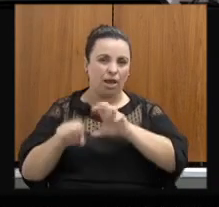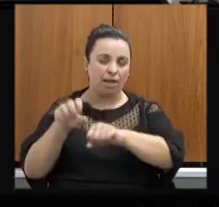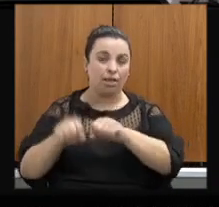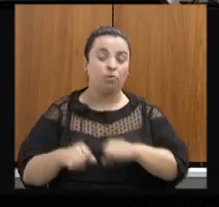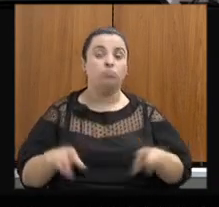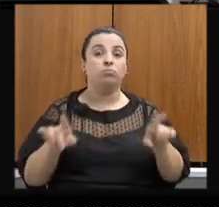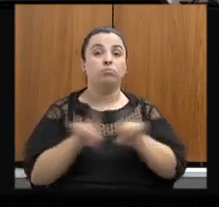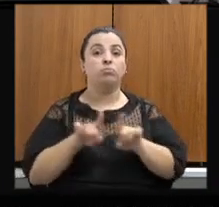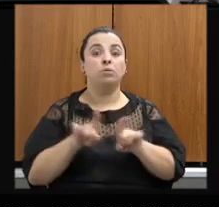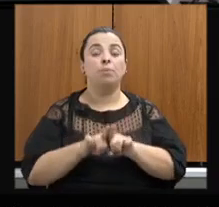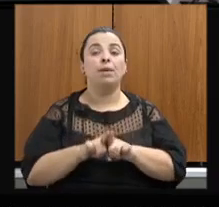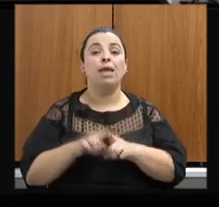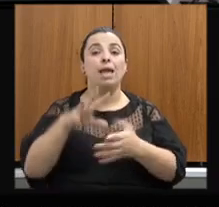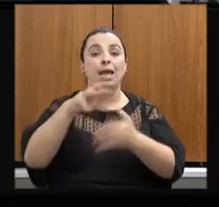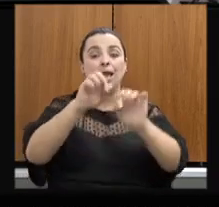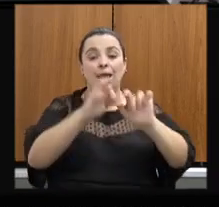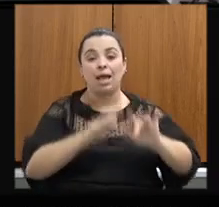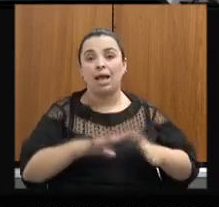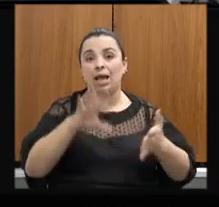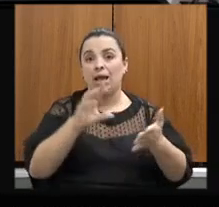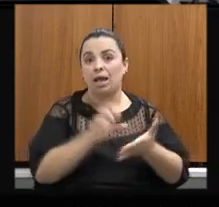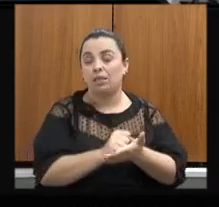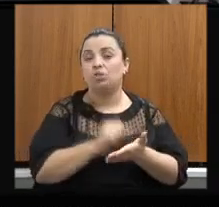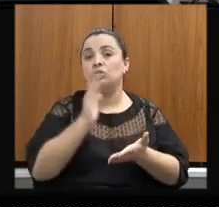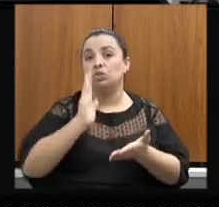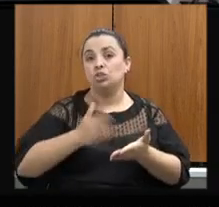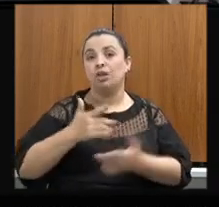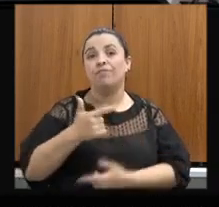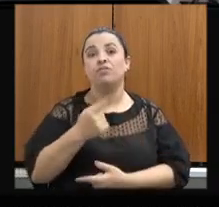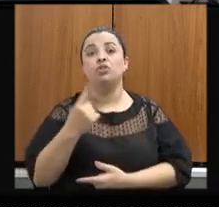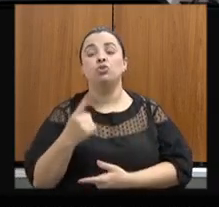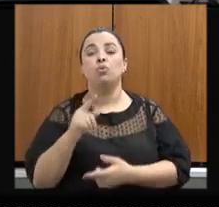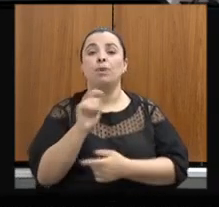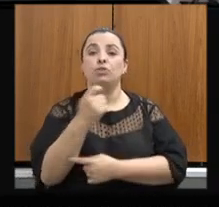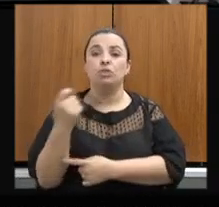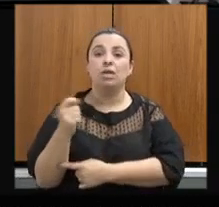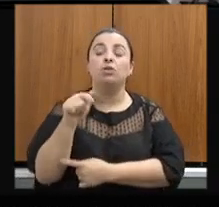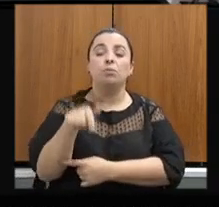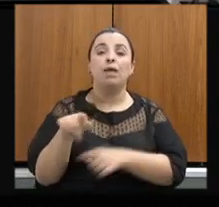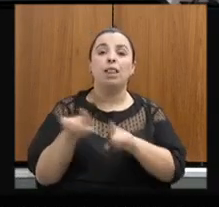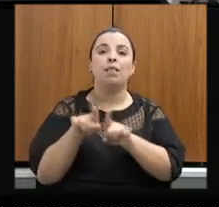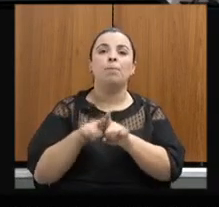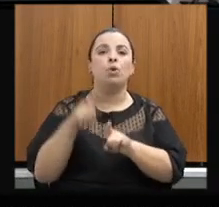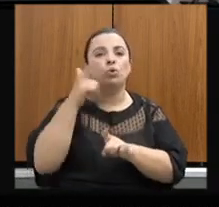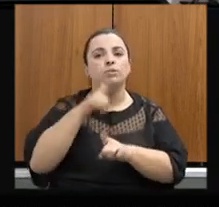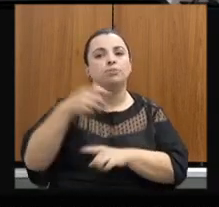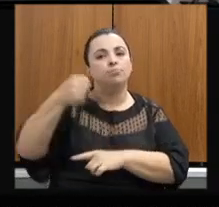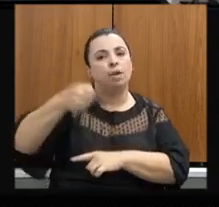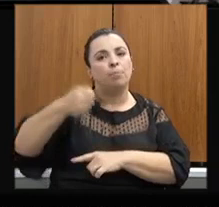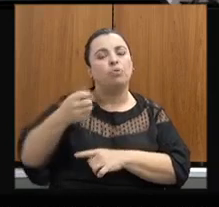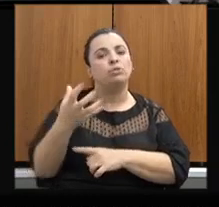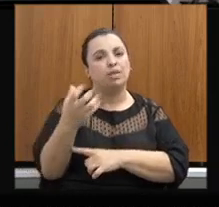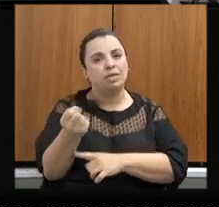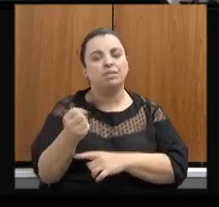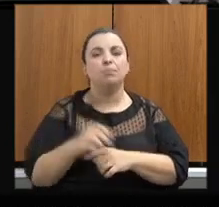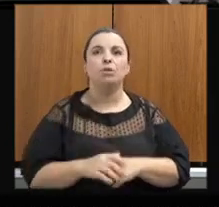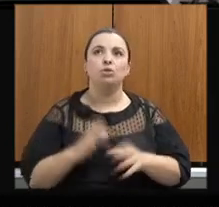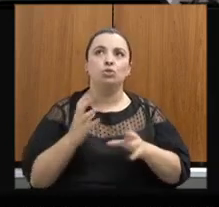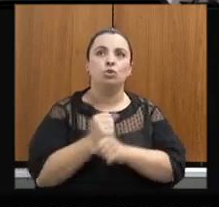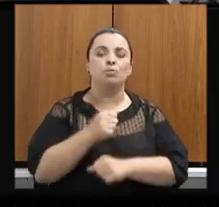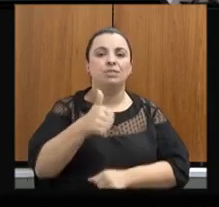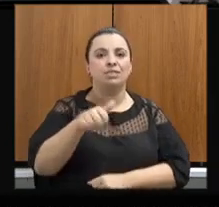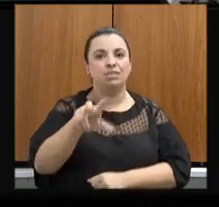associações para poder receber o benefício. Hoje, no Estado de Minas Gerais, um total de 159